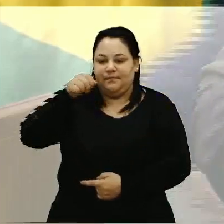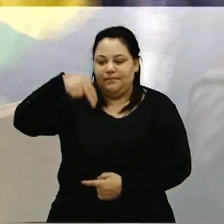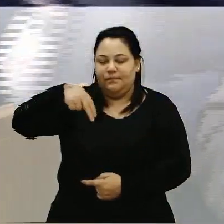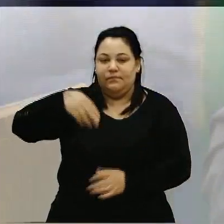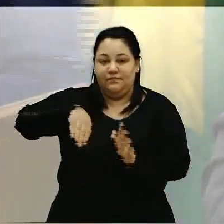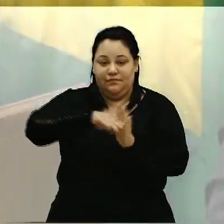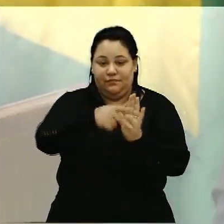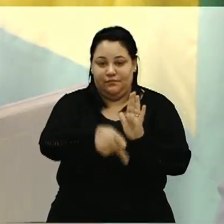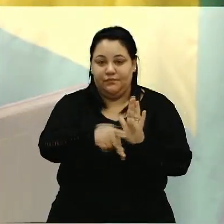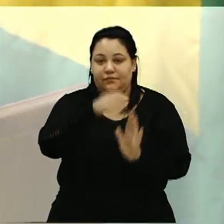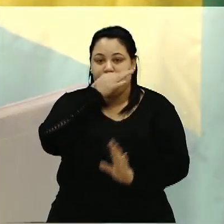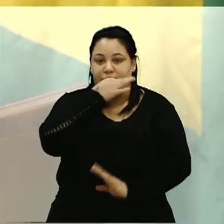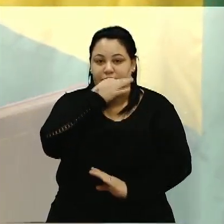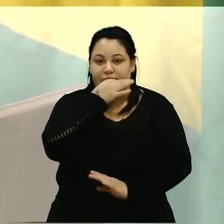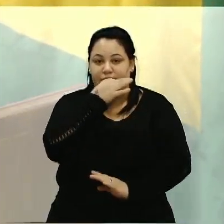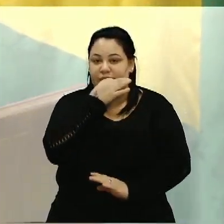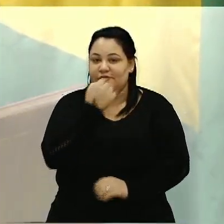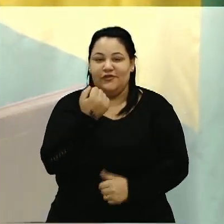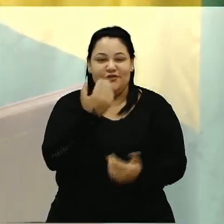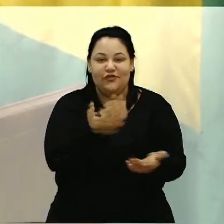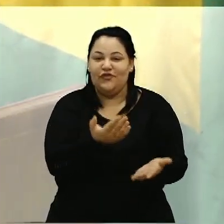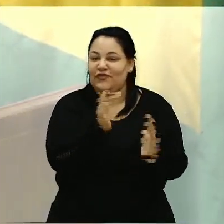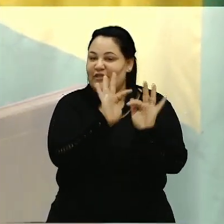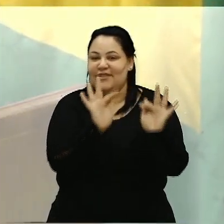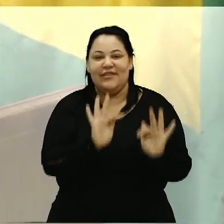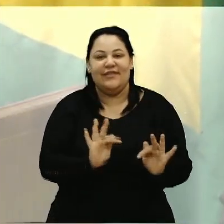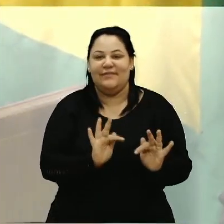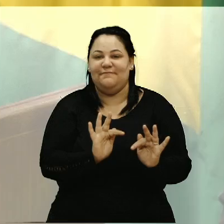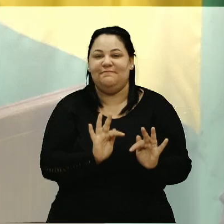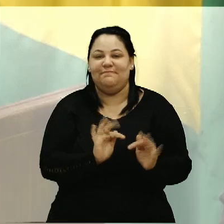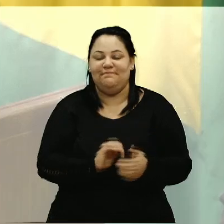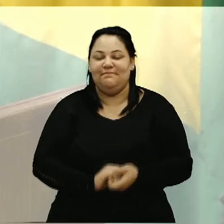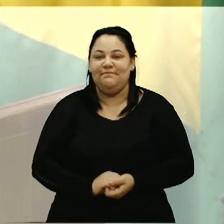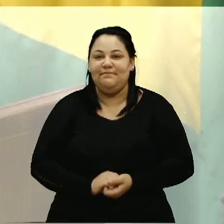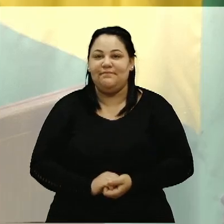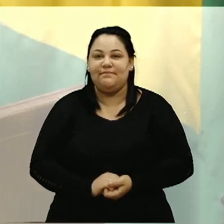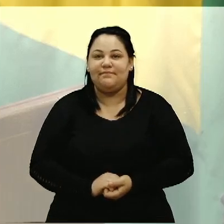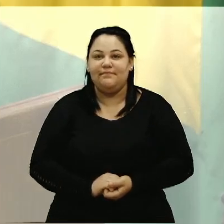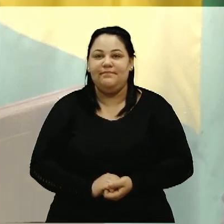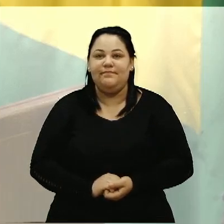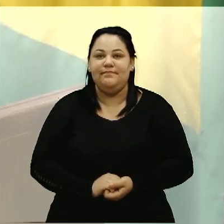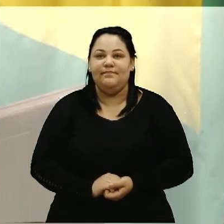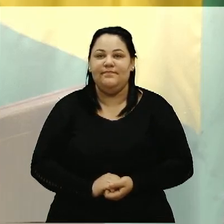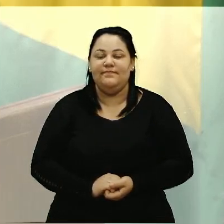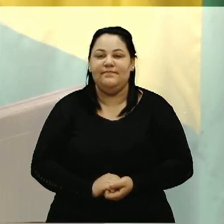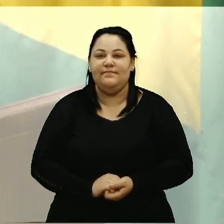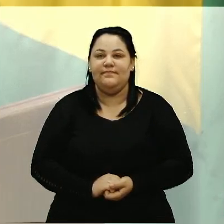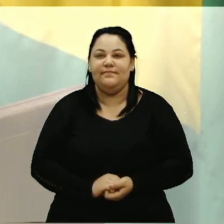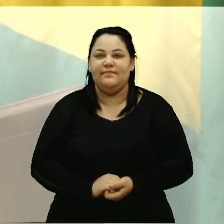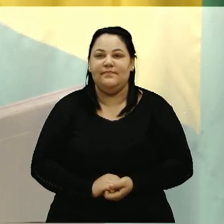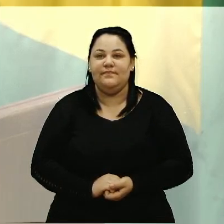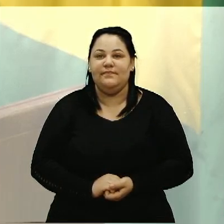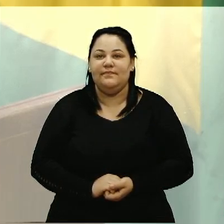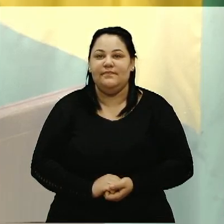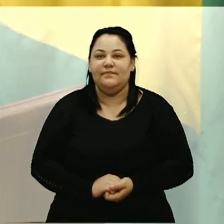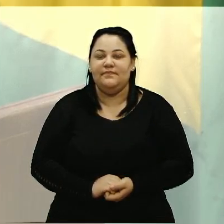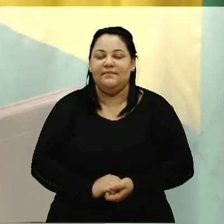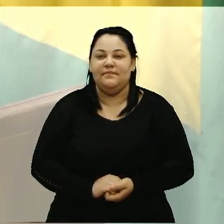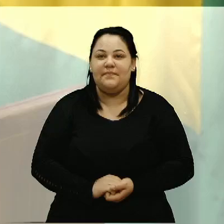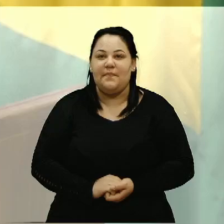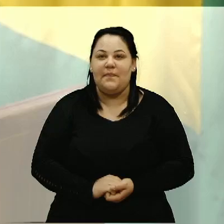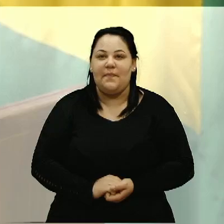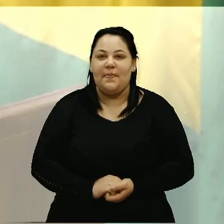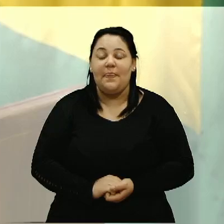trouxe alegrias. É uma demonstração